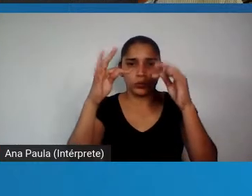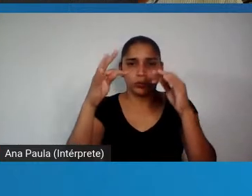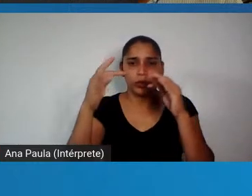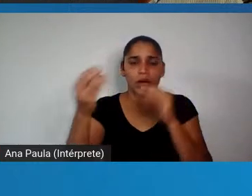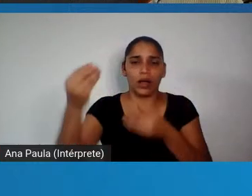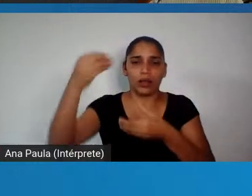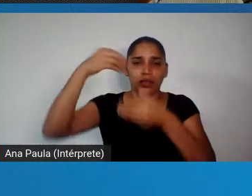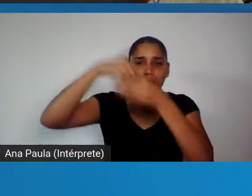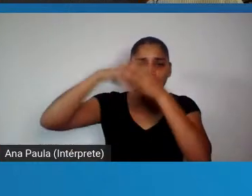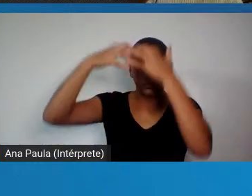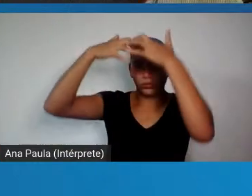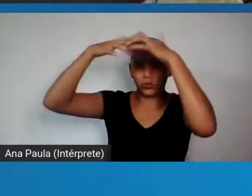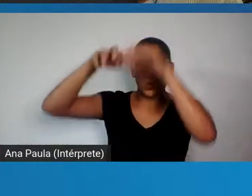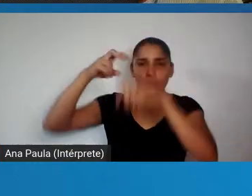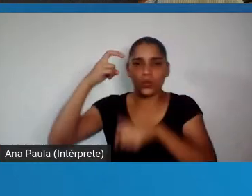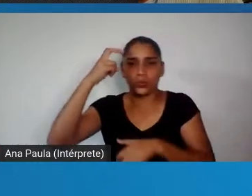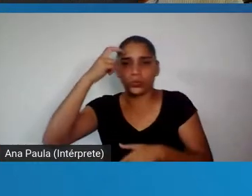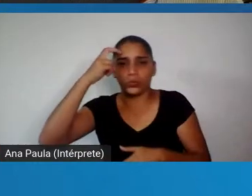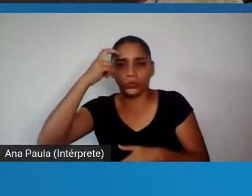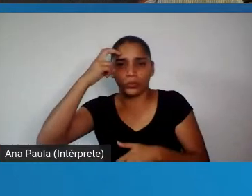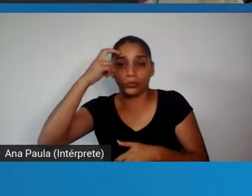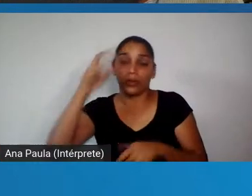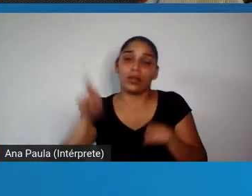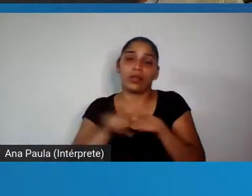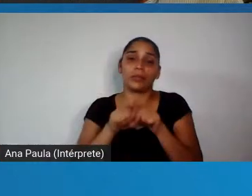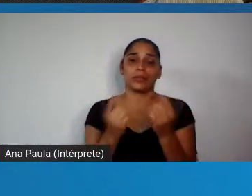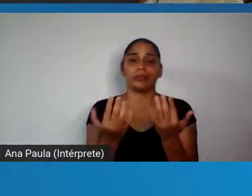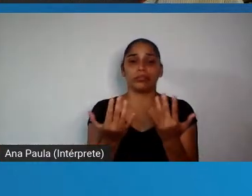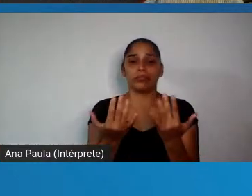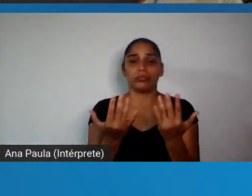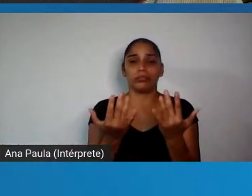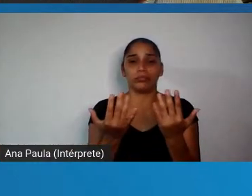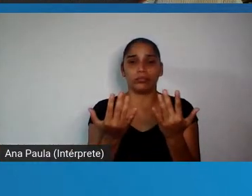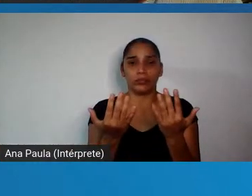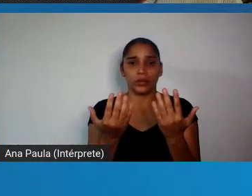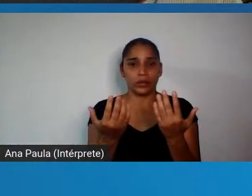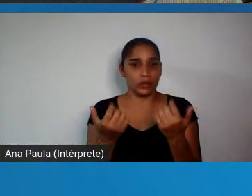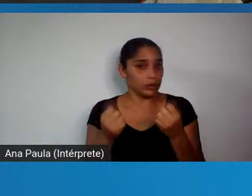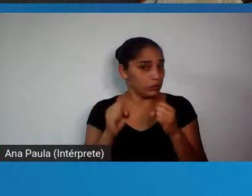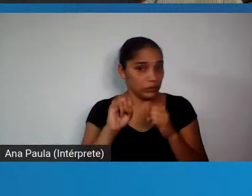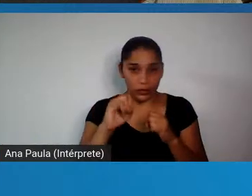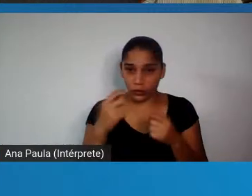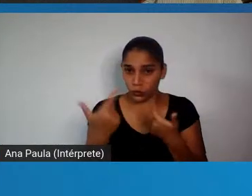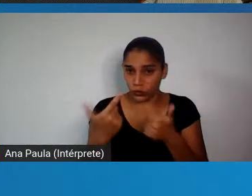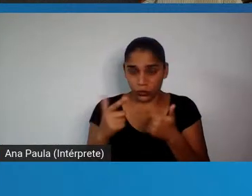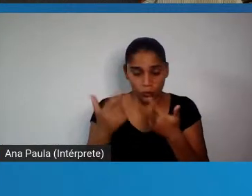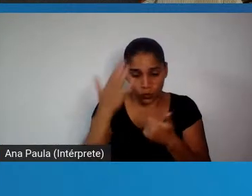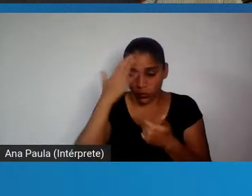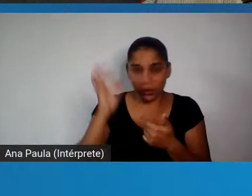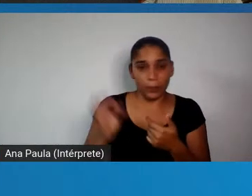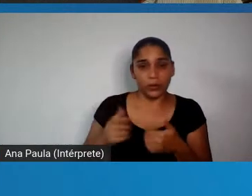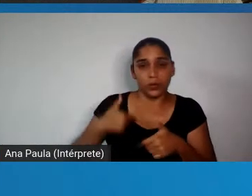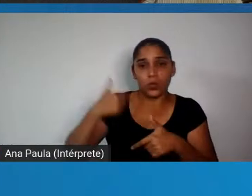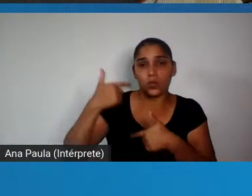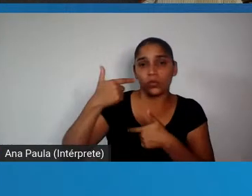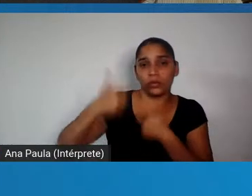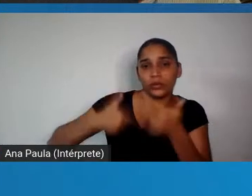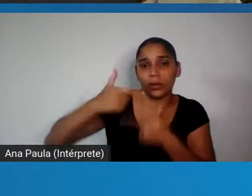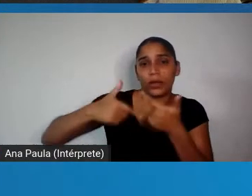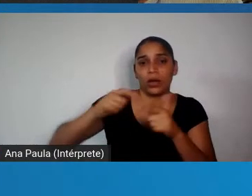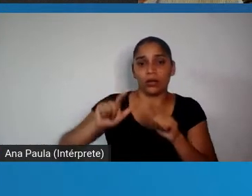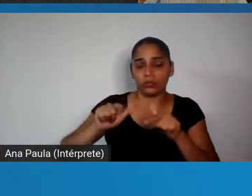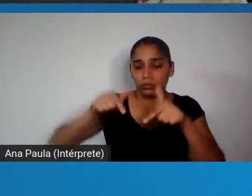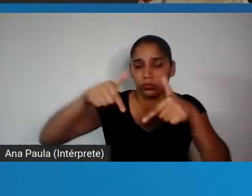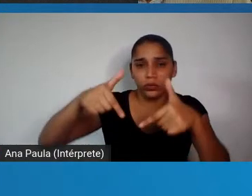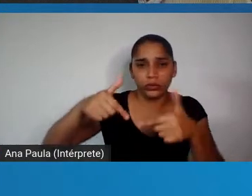também está na mão. Se não tiver, se não souber operar planta industrial, não souber estar dentro do hospital, não souber fazer a